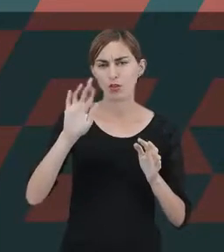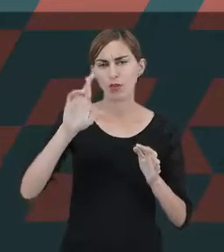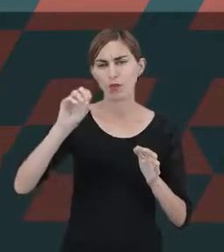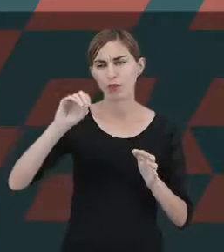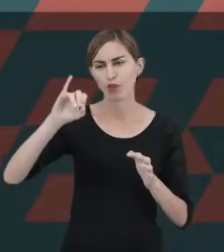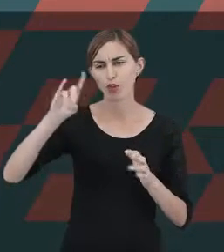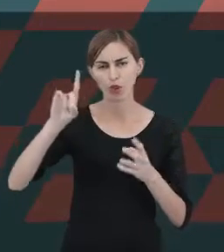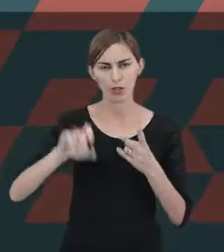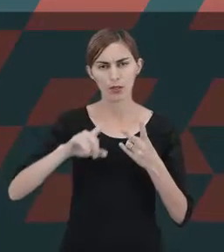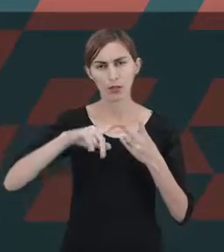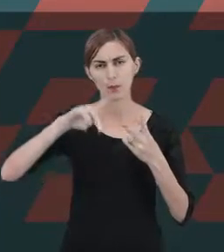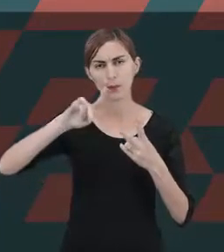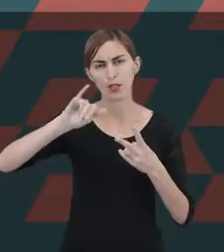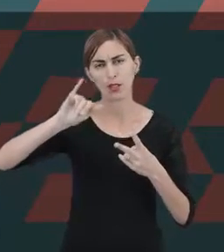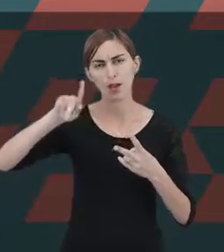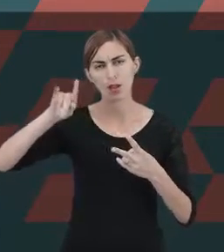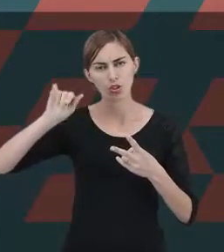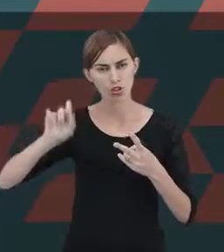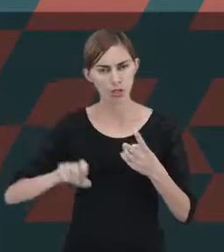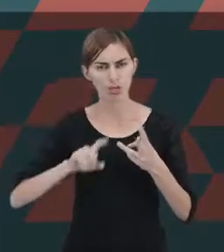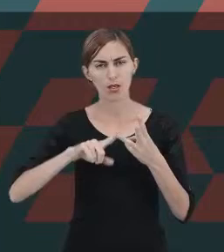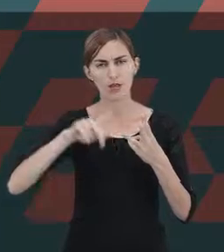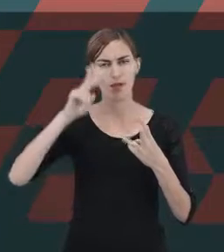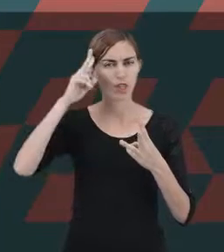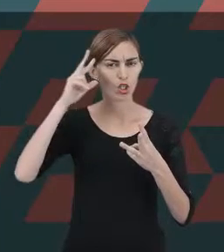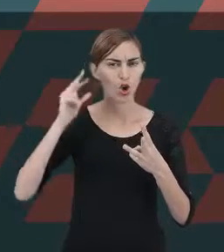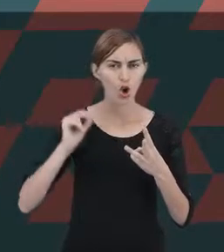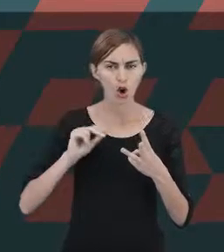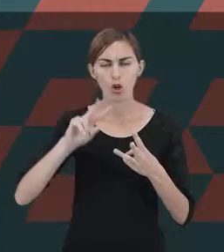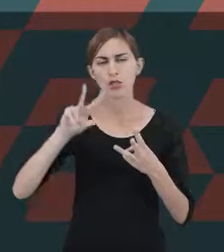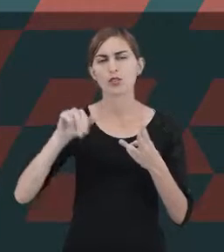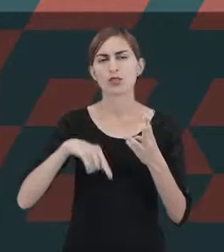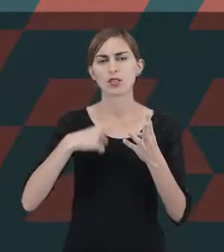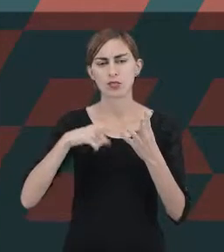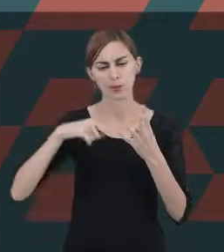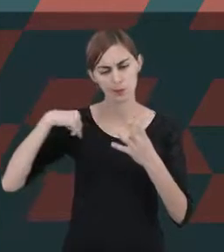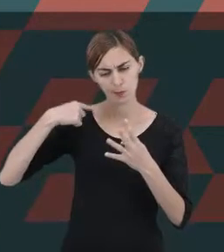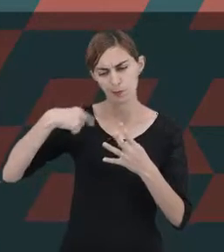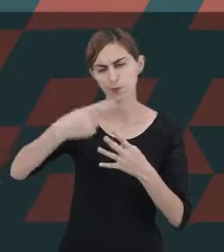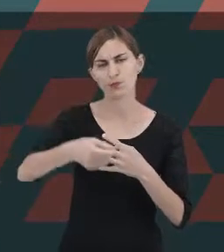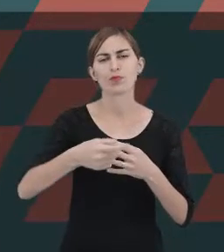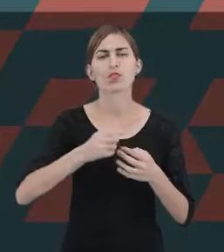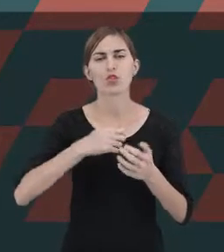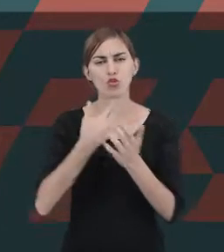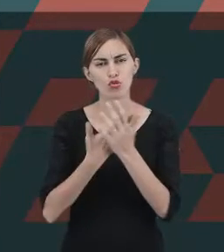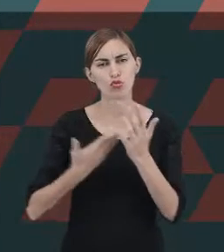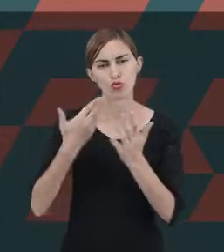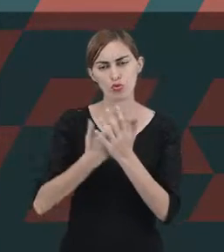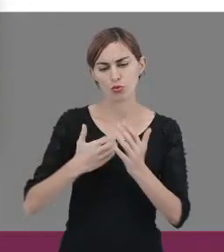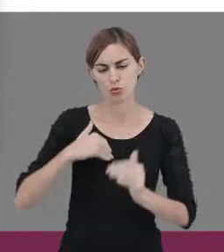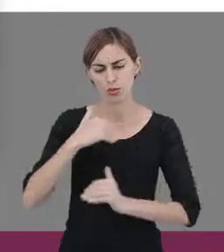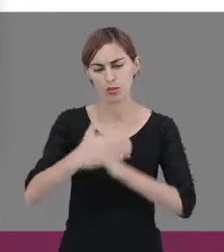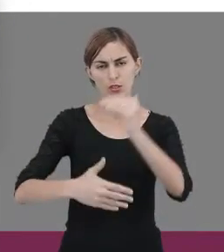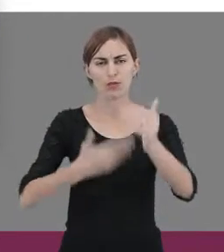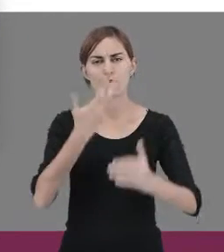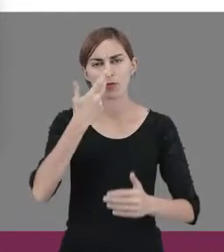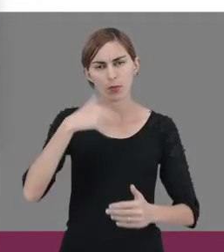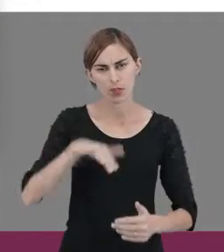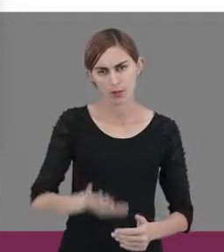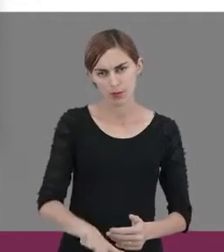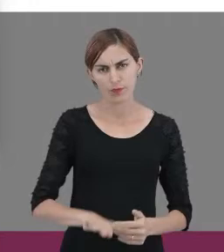Piaget, Vygotsky, Vallon, que foram precursores ao estudo do desenvolvimento infantil. O